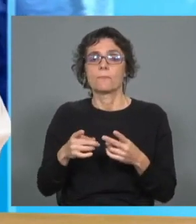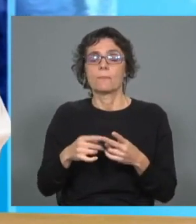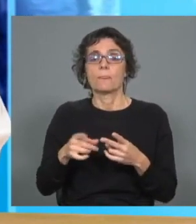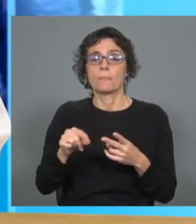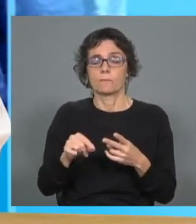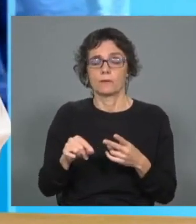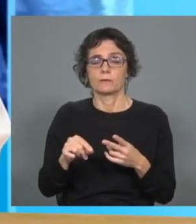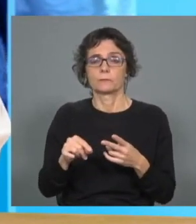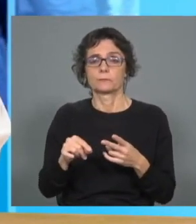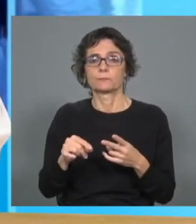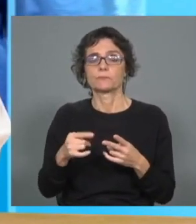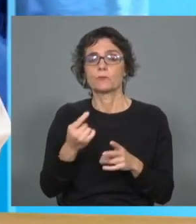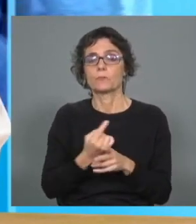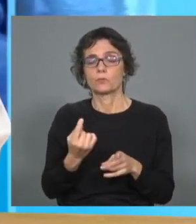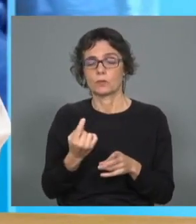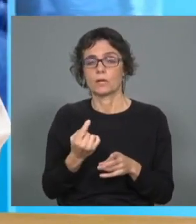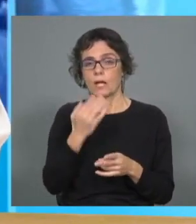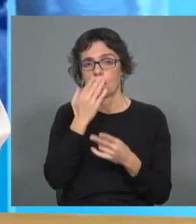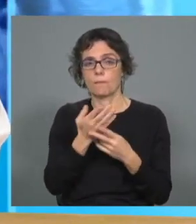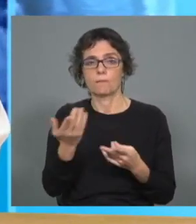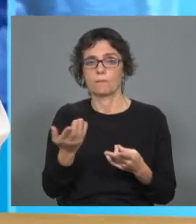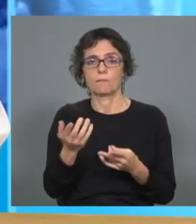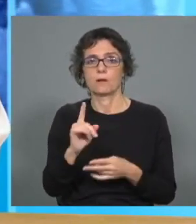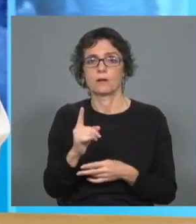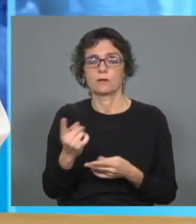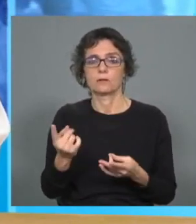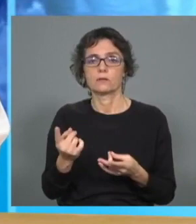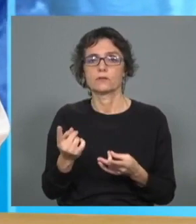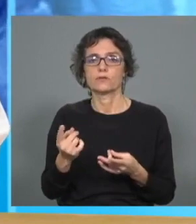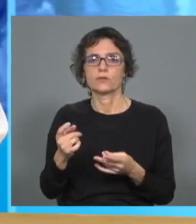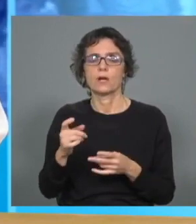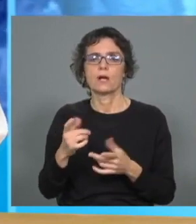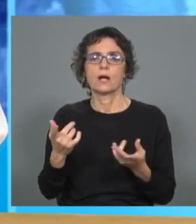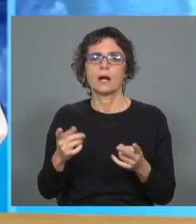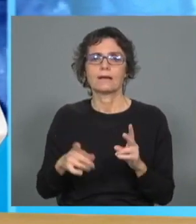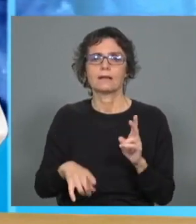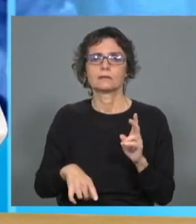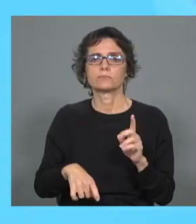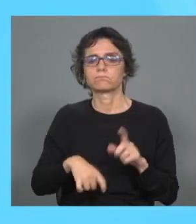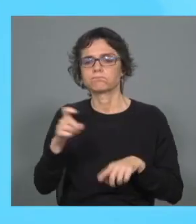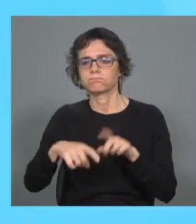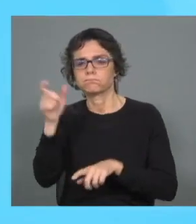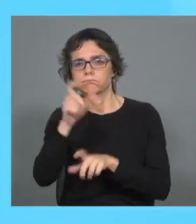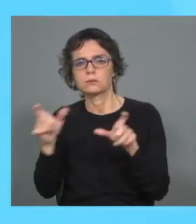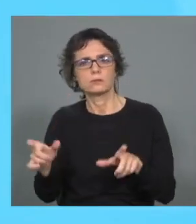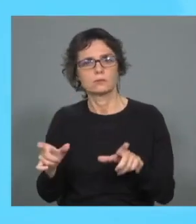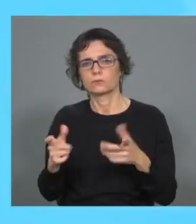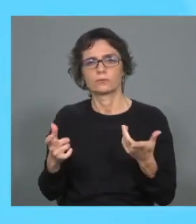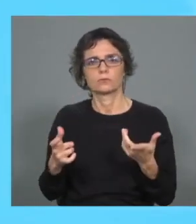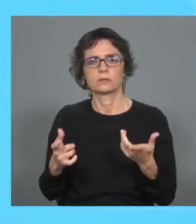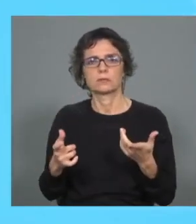também que é um fenómeno que se tem vindo a falar cada vez mais dos refugiados climáticos, pessoas que têm que abandonar os seus